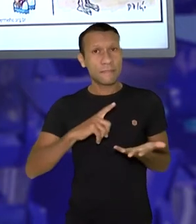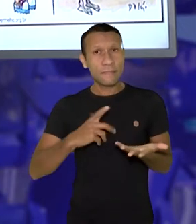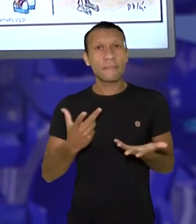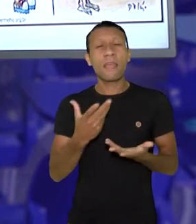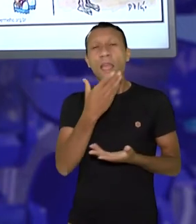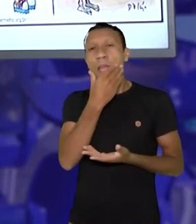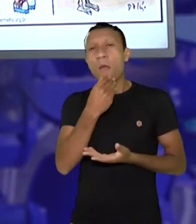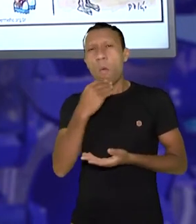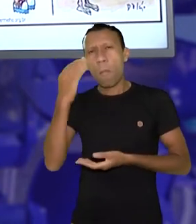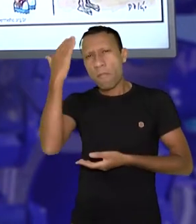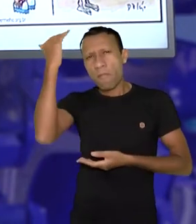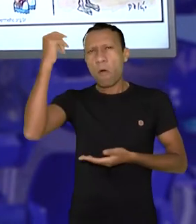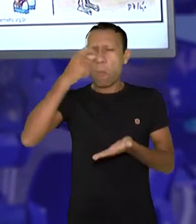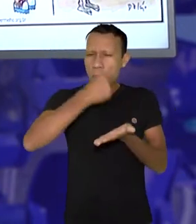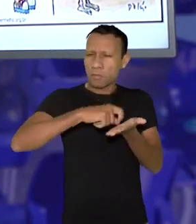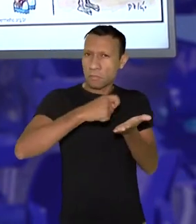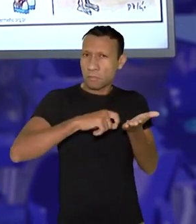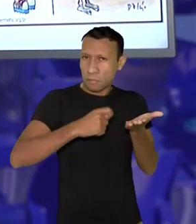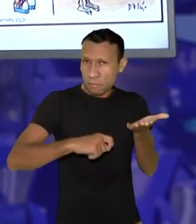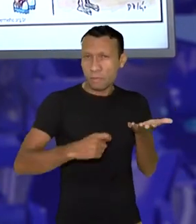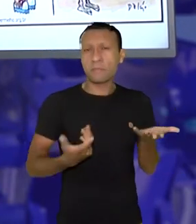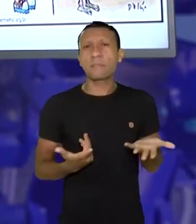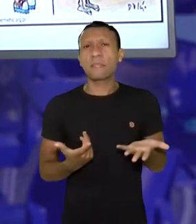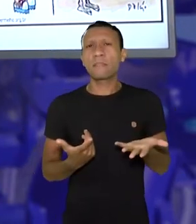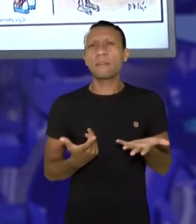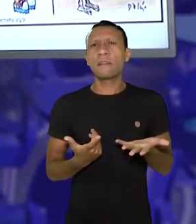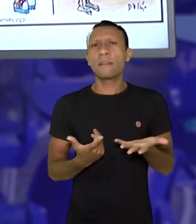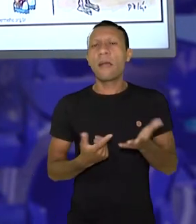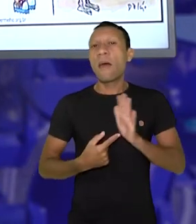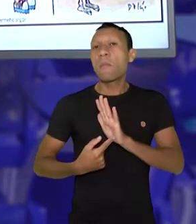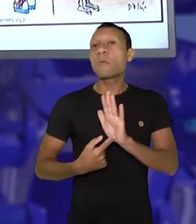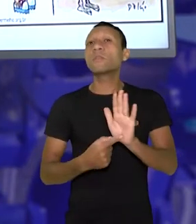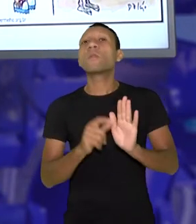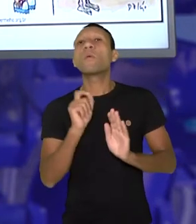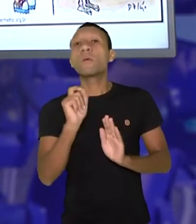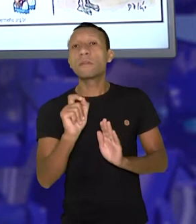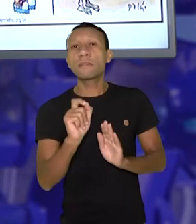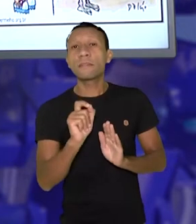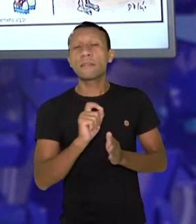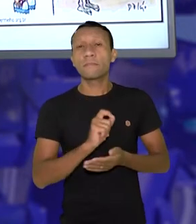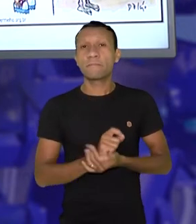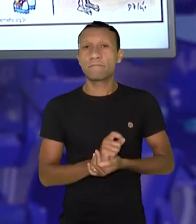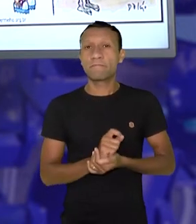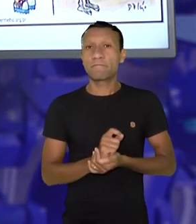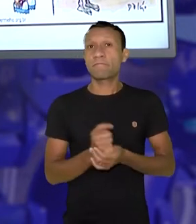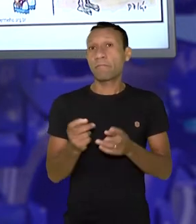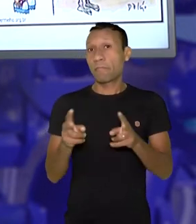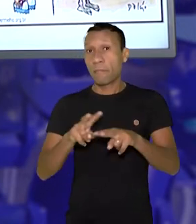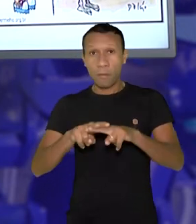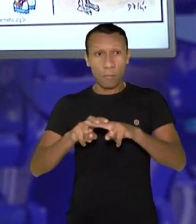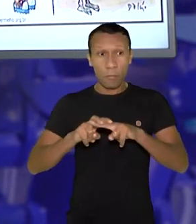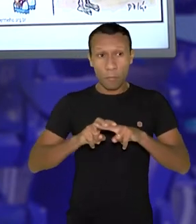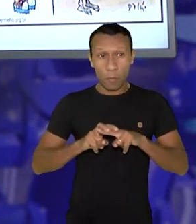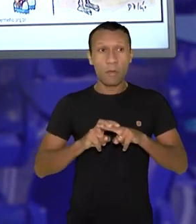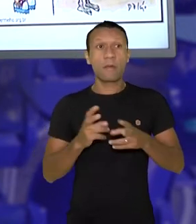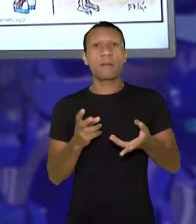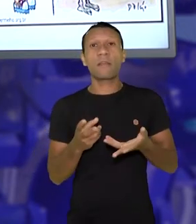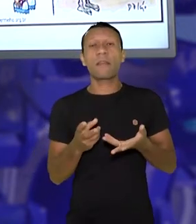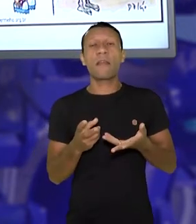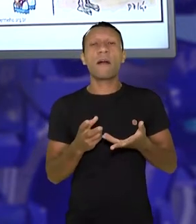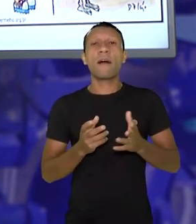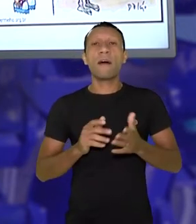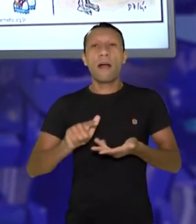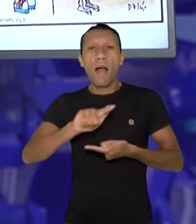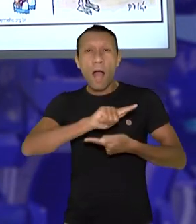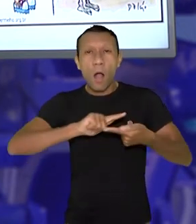geógrafo brasileiro de todos os tempos, Milton Santos, ele vai acabar fazendo. Embora a globalização traga avanços nos